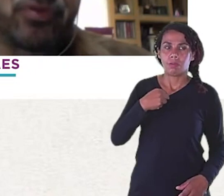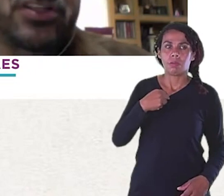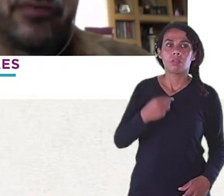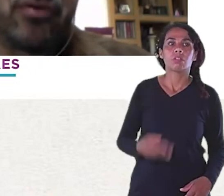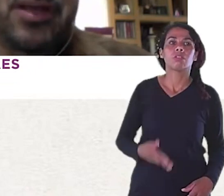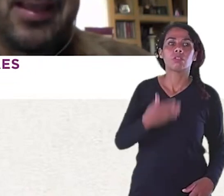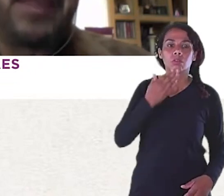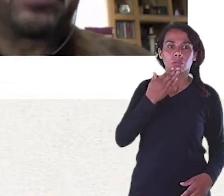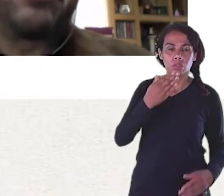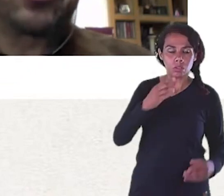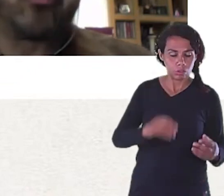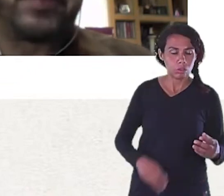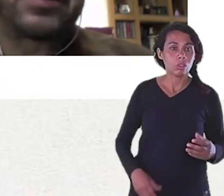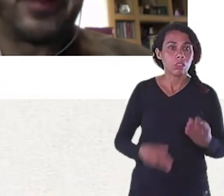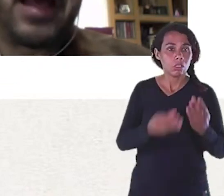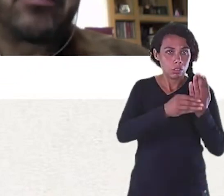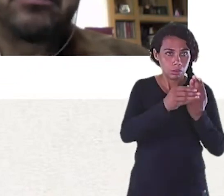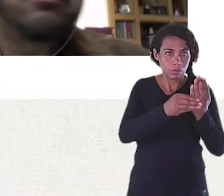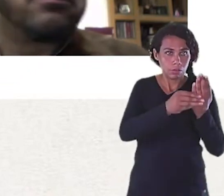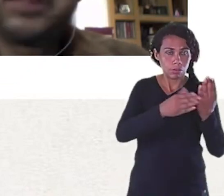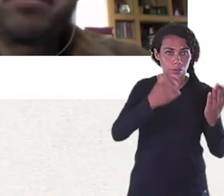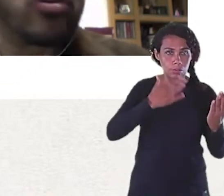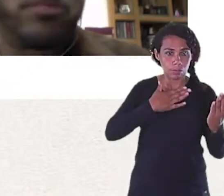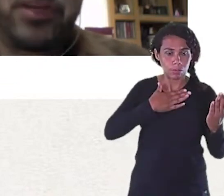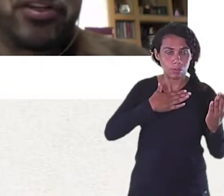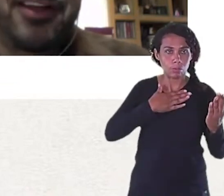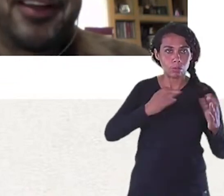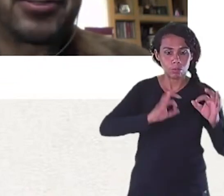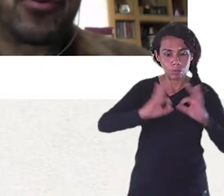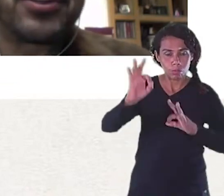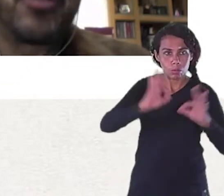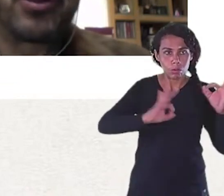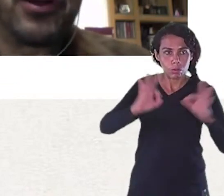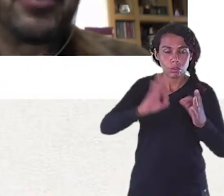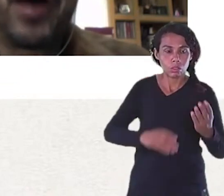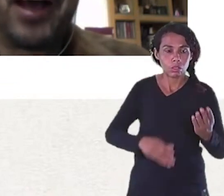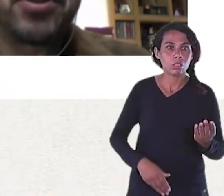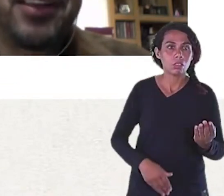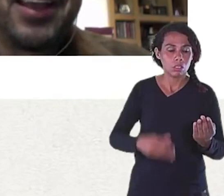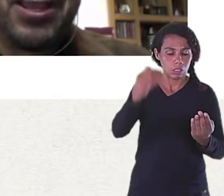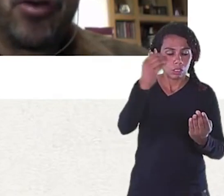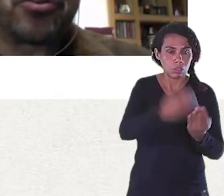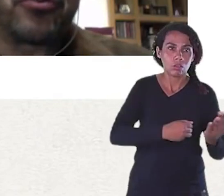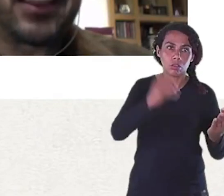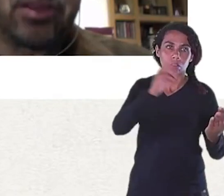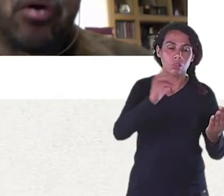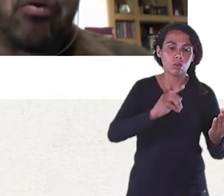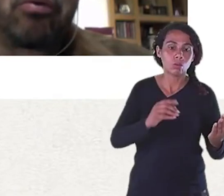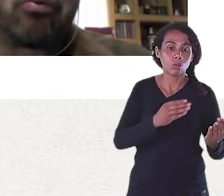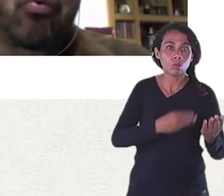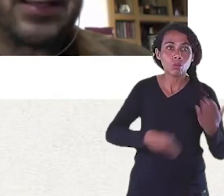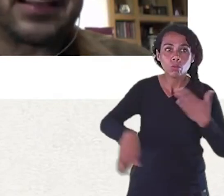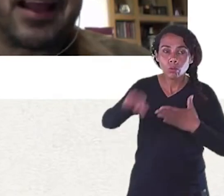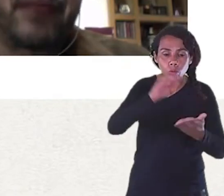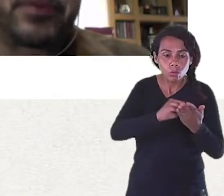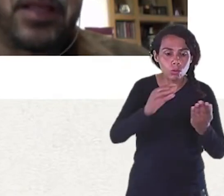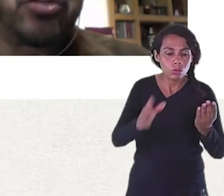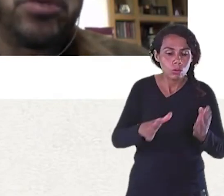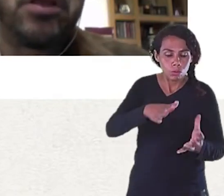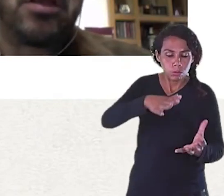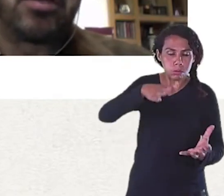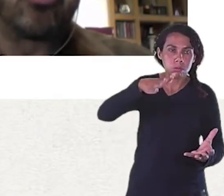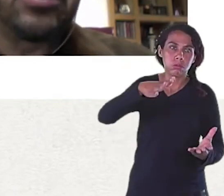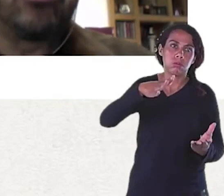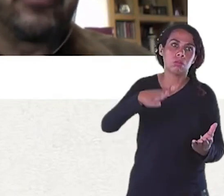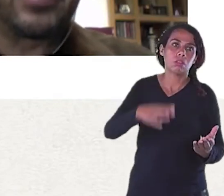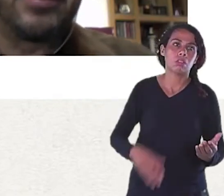Mais simples possível E para mim As surpresas falaram Nem precisou de mexer Você conseguiu Botar uma linguagem Eu acho que eu fiquei Tão com essa tarefa